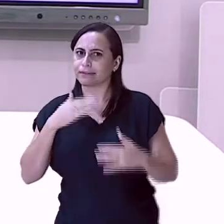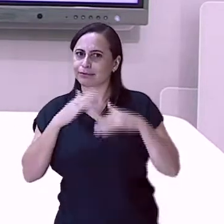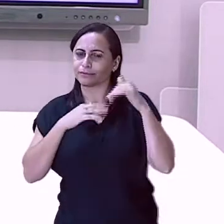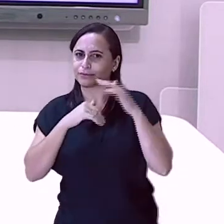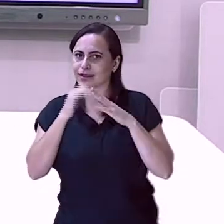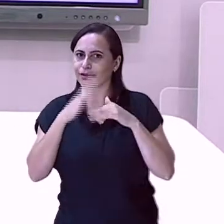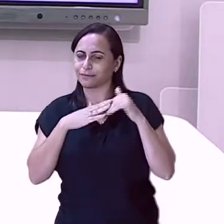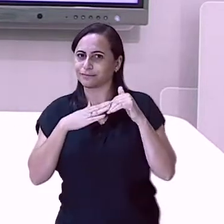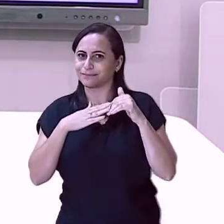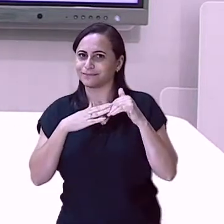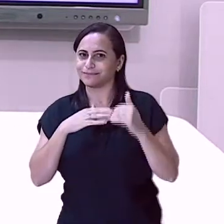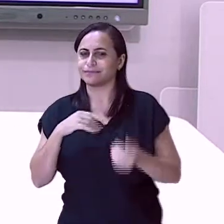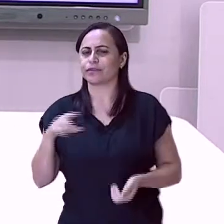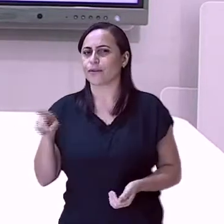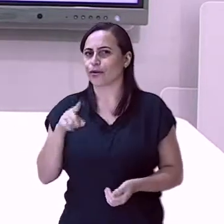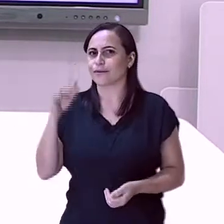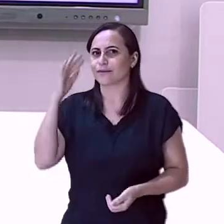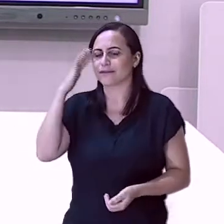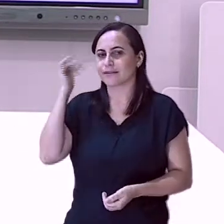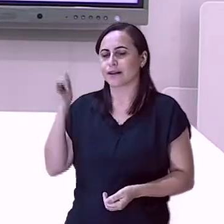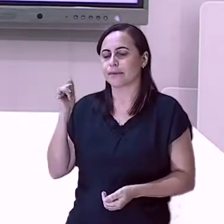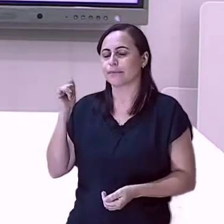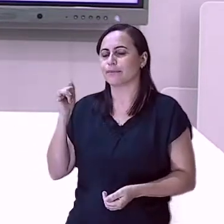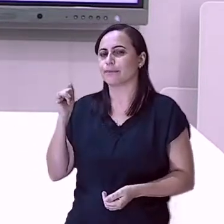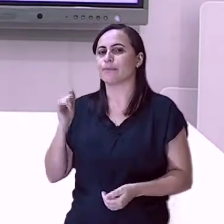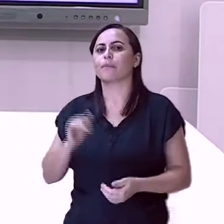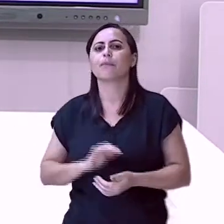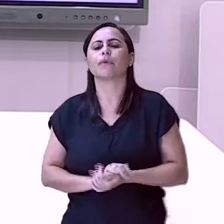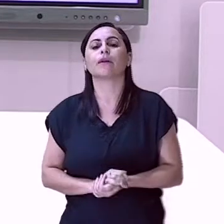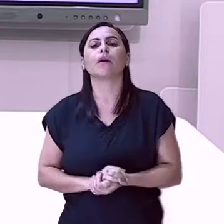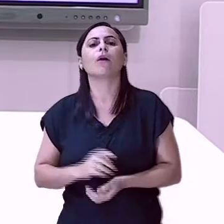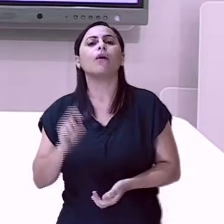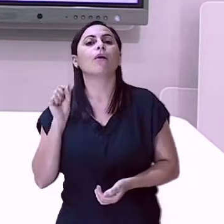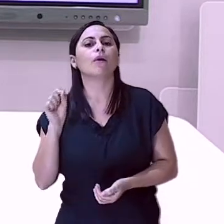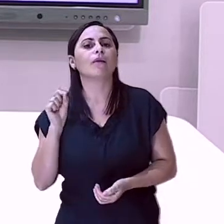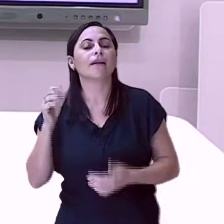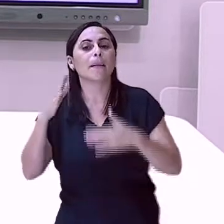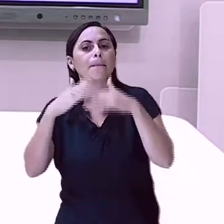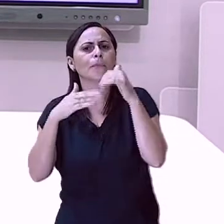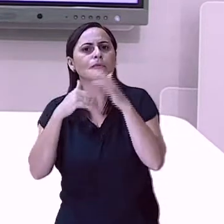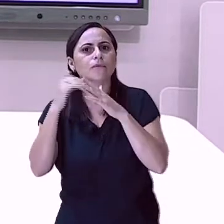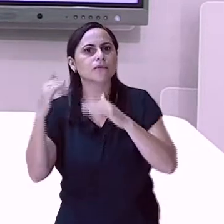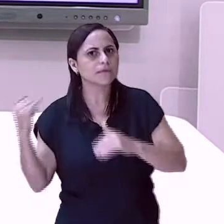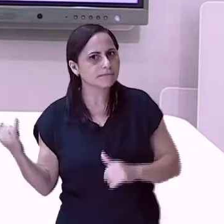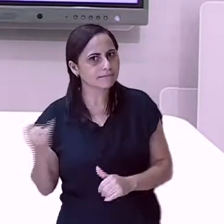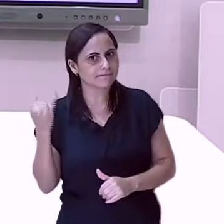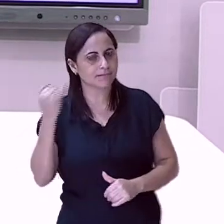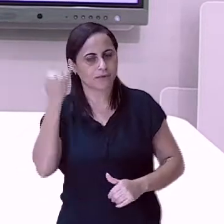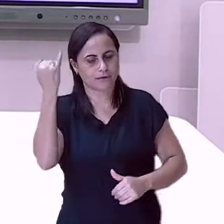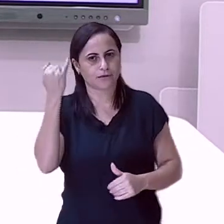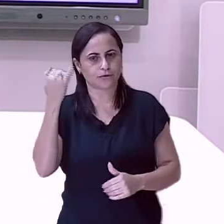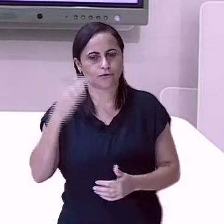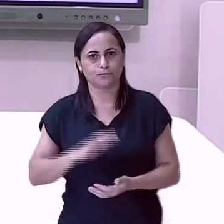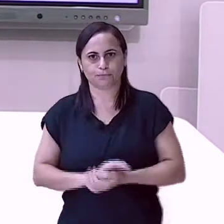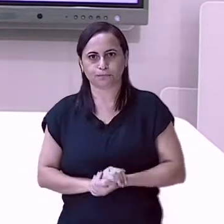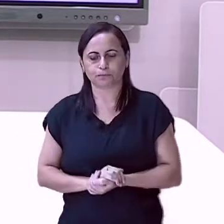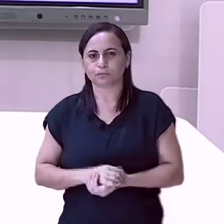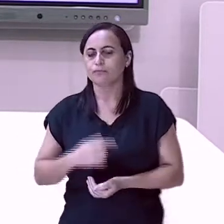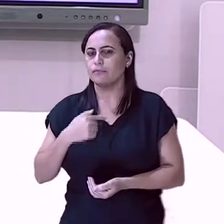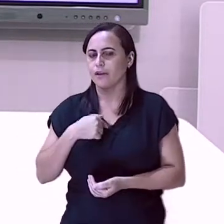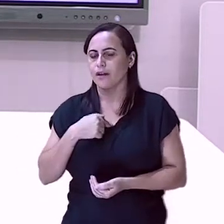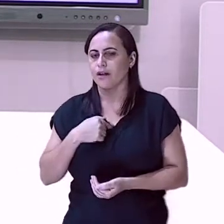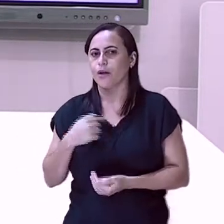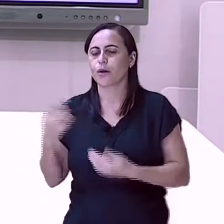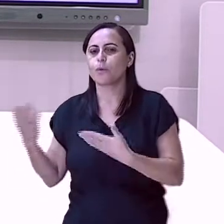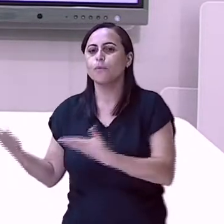crianças, vocês sabiam? As profissões são muito importantes. E eu trouxe para vocês um poema